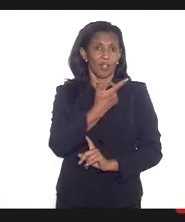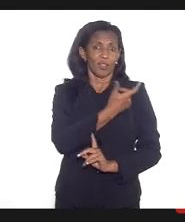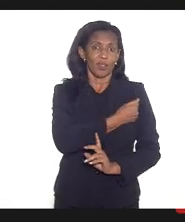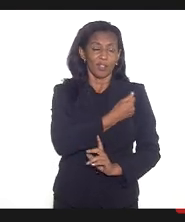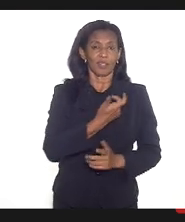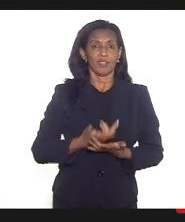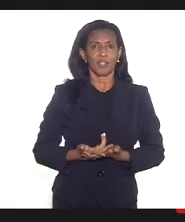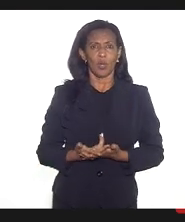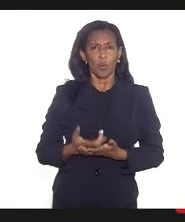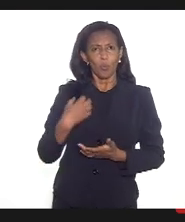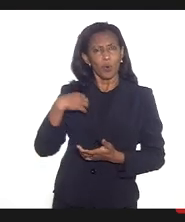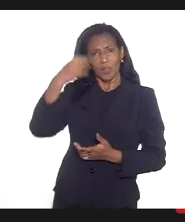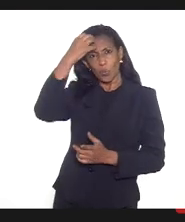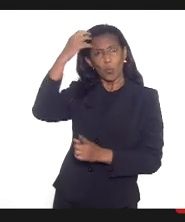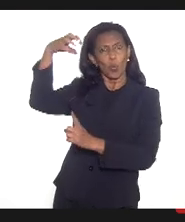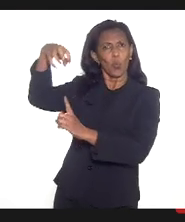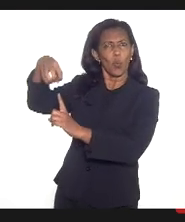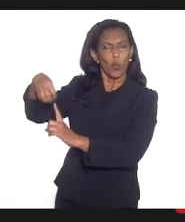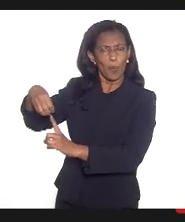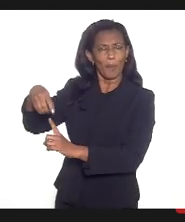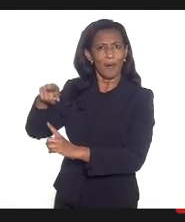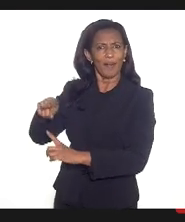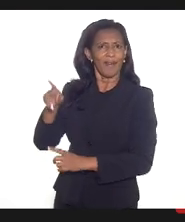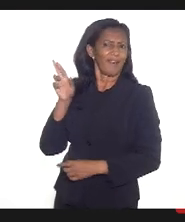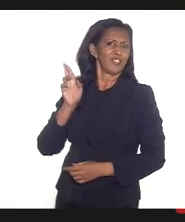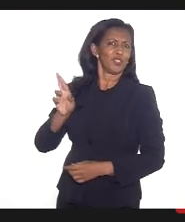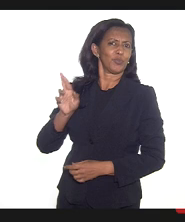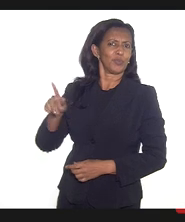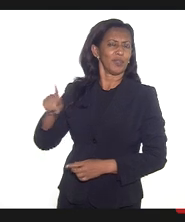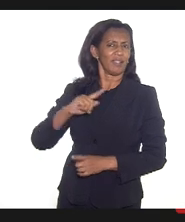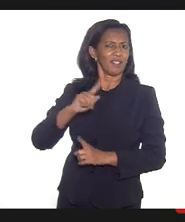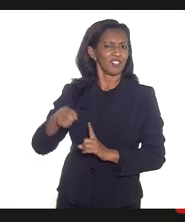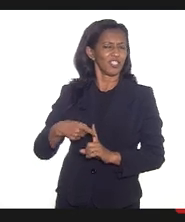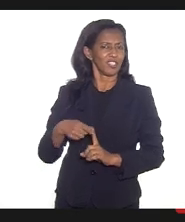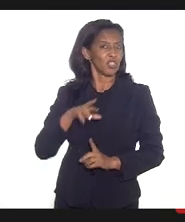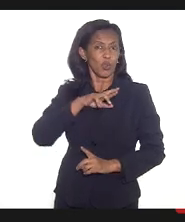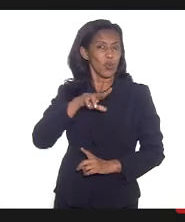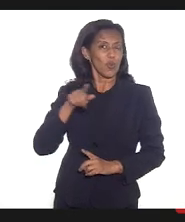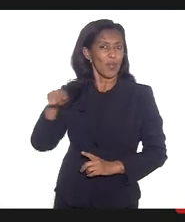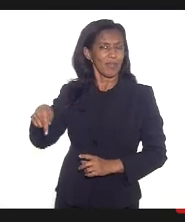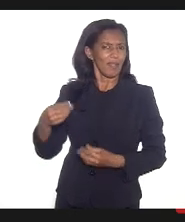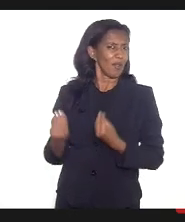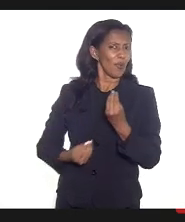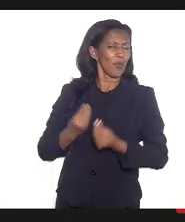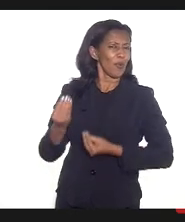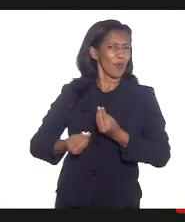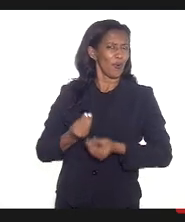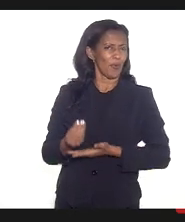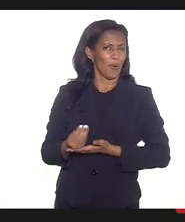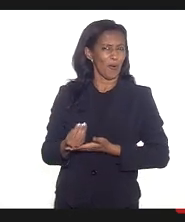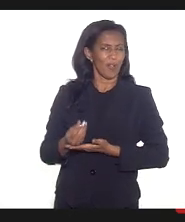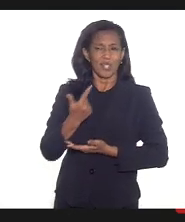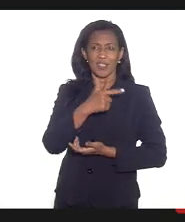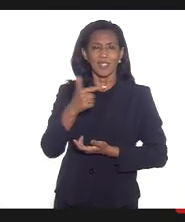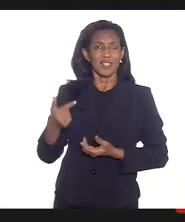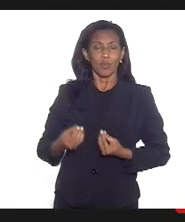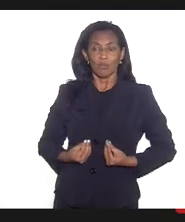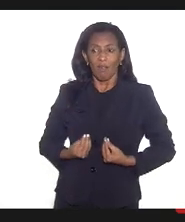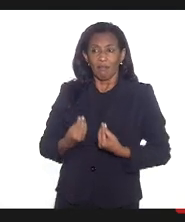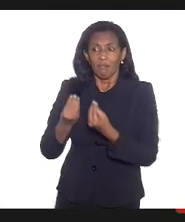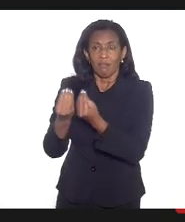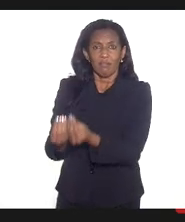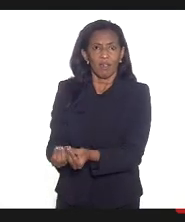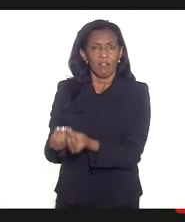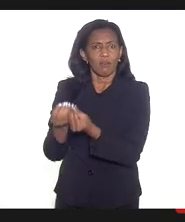culpabilizando as gestantes, terceirizando essa responsabilidade que não é delas, como baixa adesão se a gente não está oferecendo